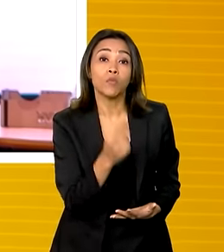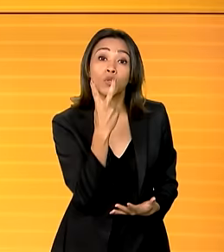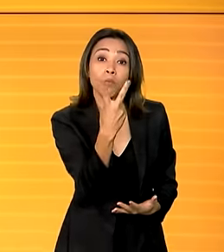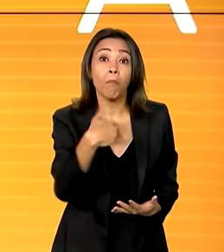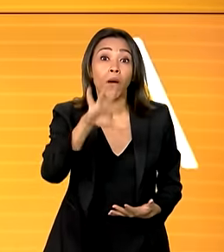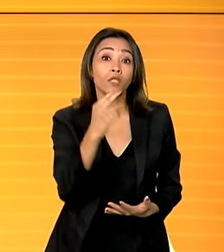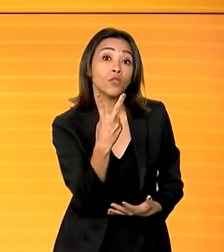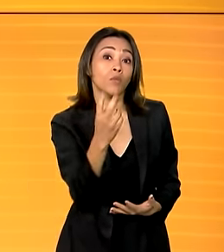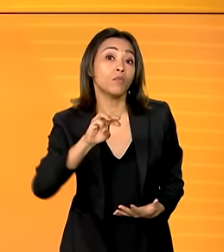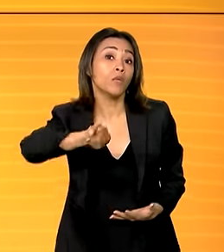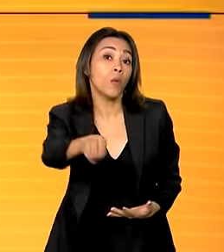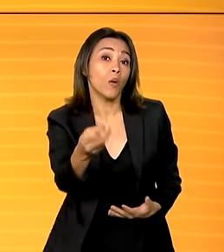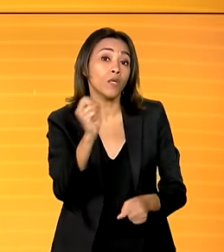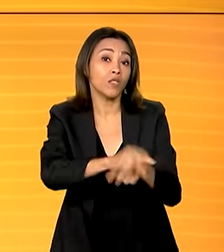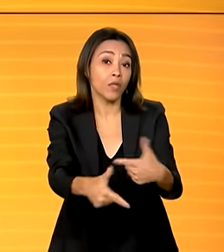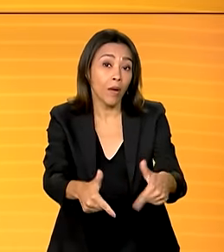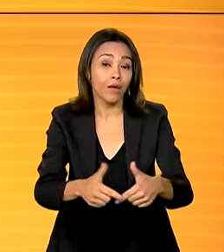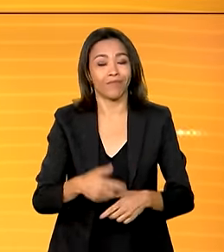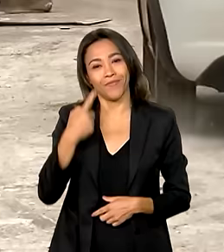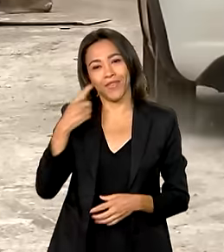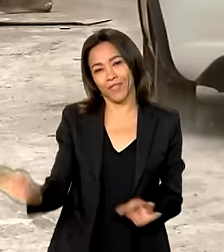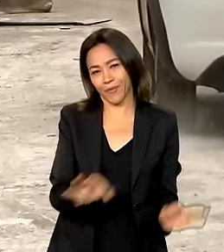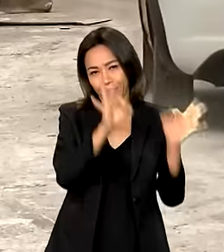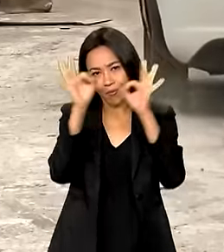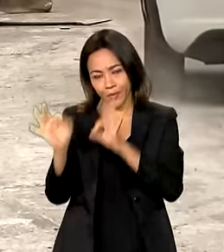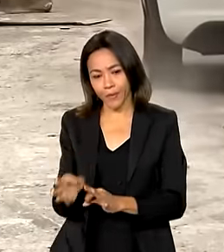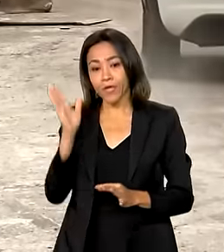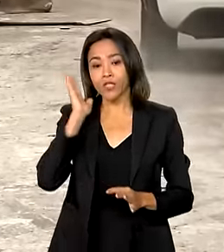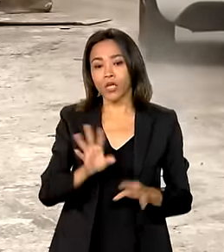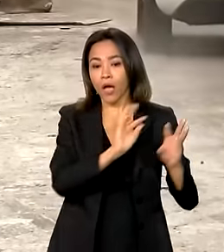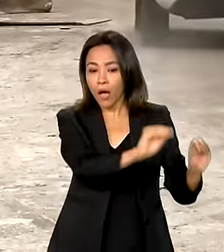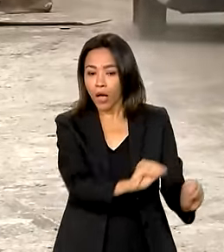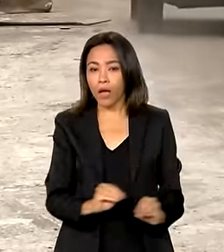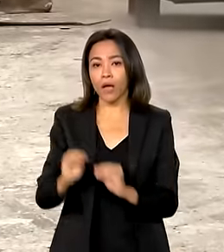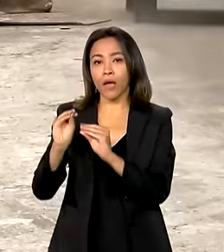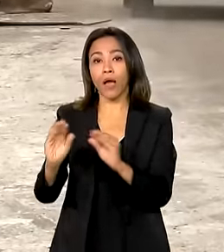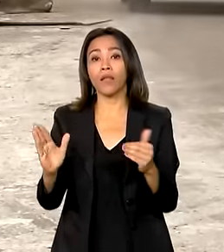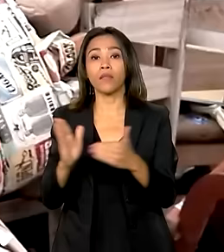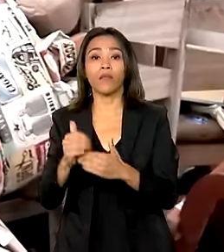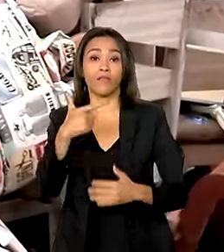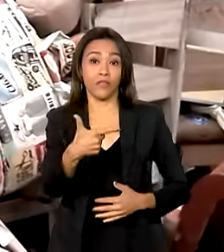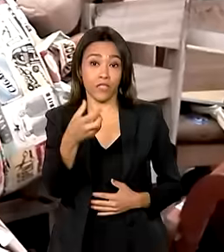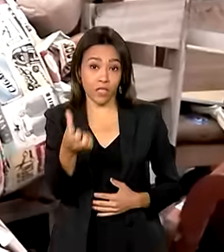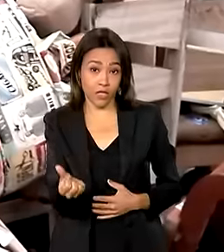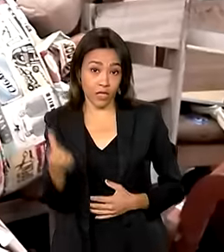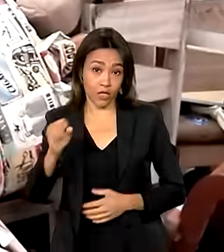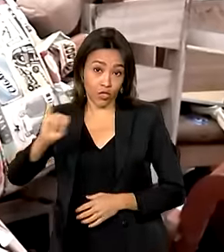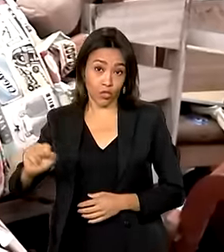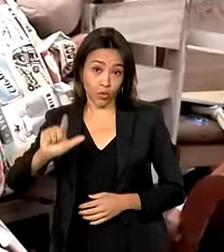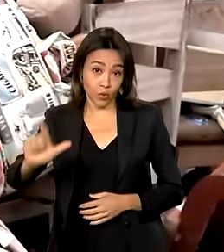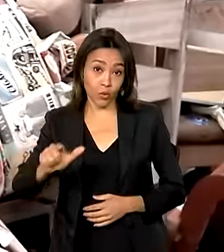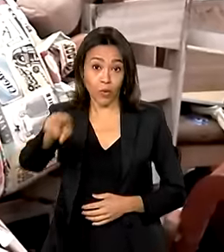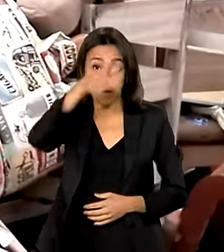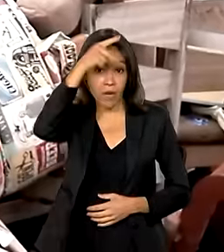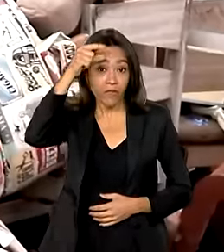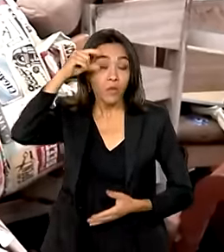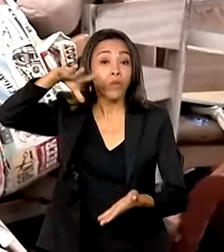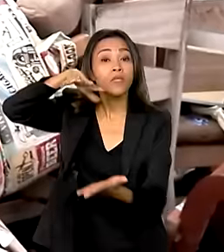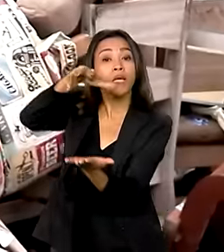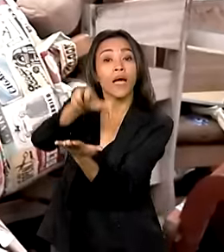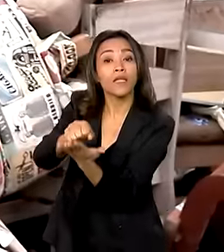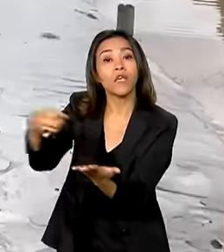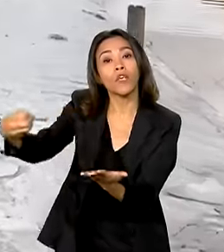-trabalho. Veja a seguir, prorrogado até 26 de julho, o prazo para prefeituras cadastrarem